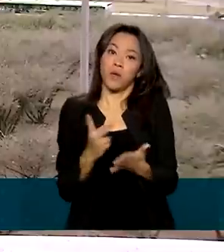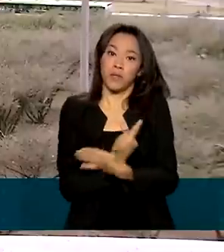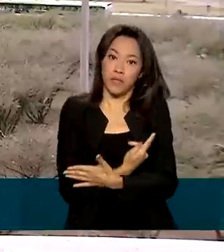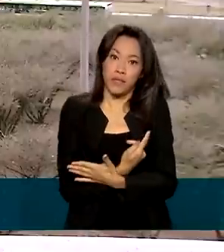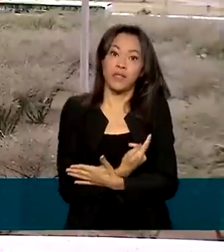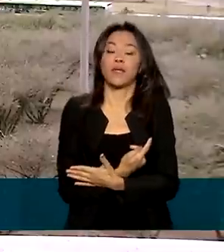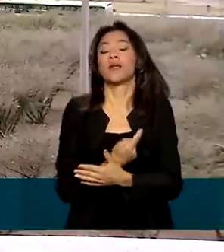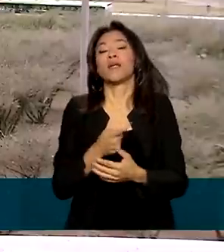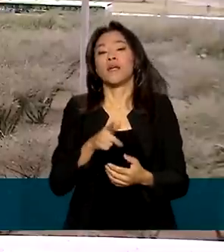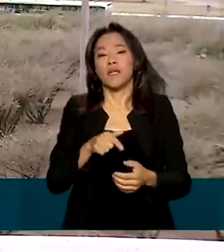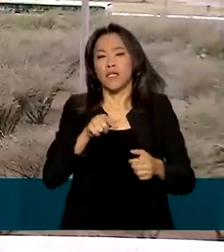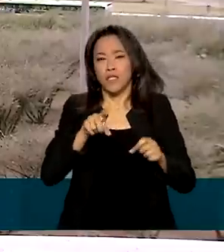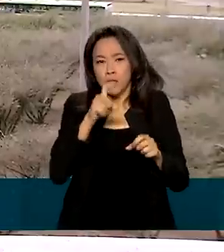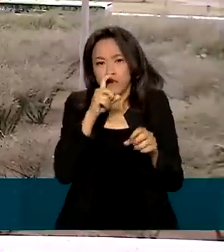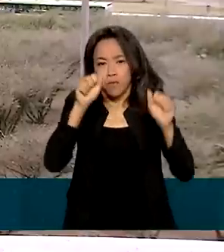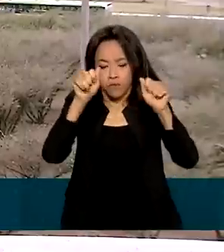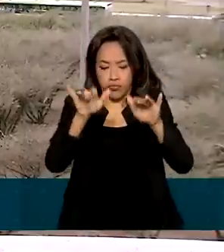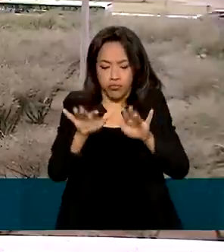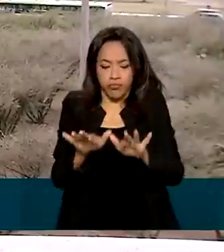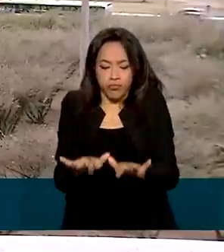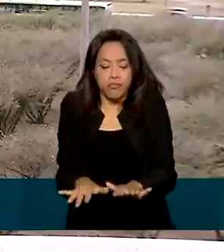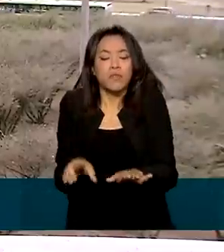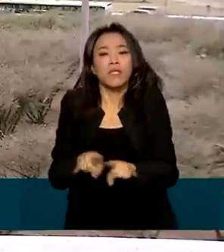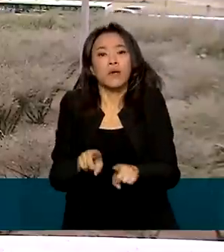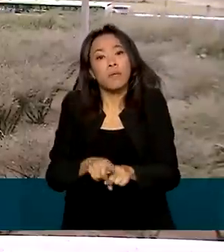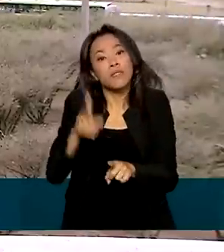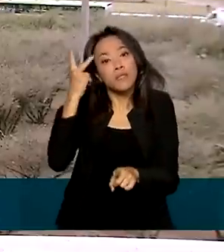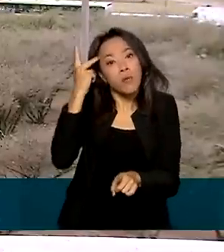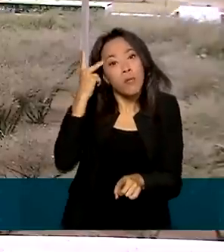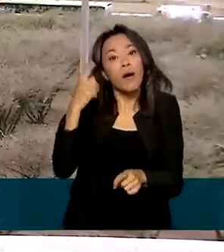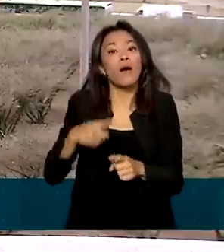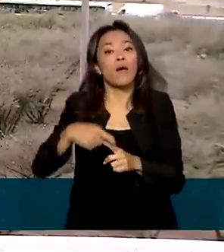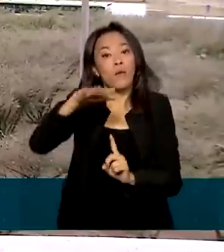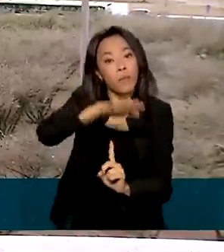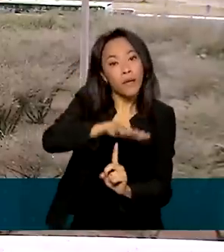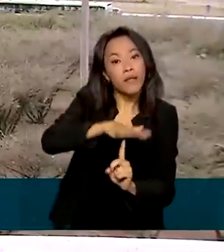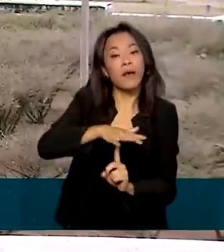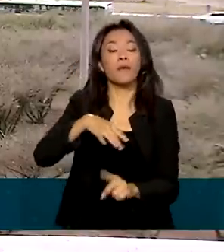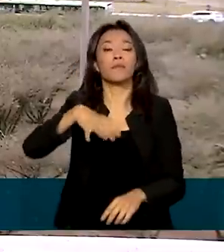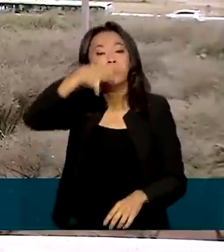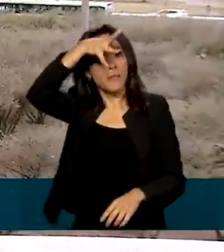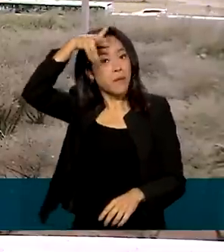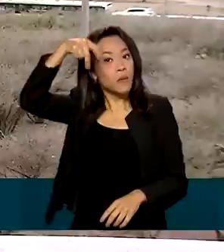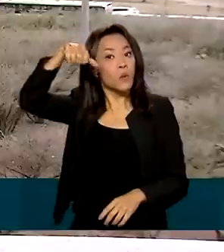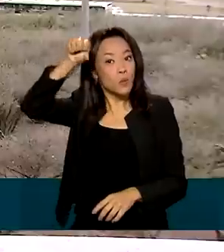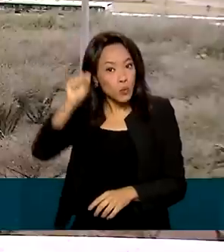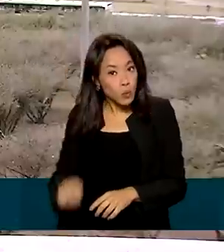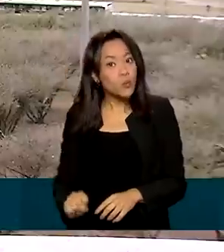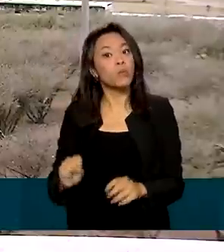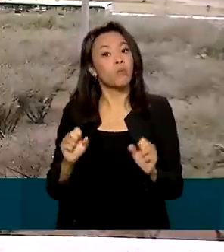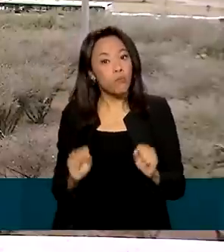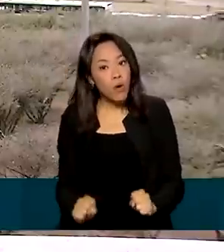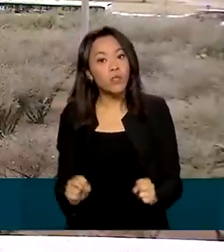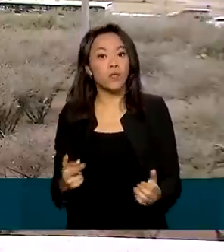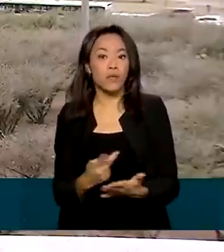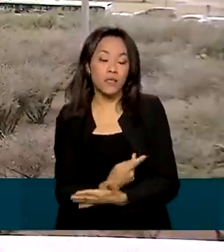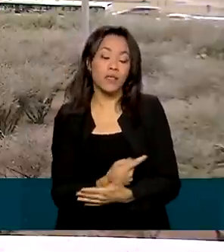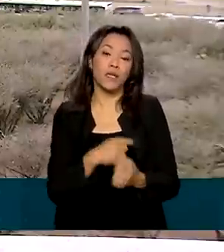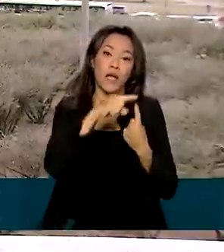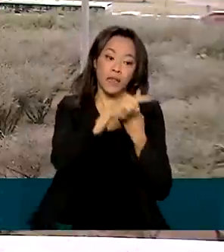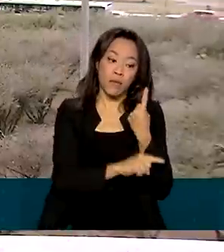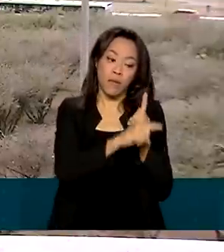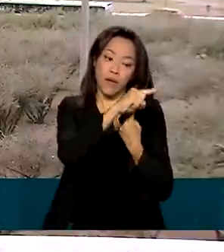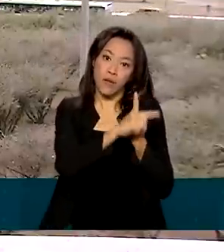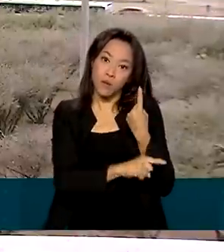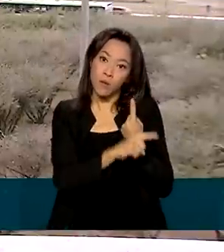também gear nos estados de São Paulo, Paraná e Mato Grosso do Sul. E ainda provocar uma queda acentuada de temperatura aí